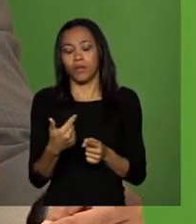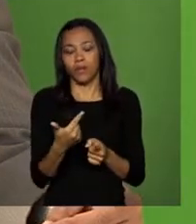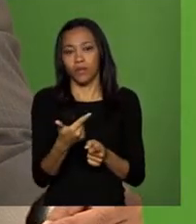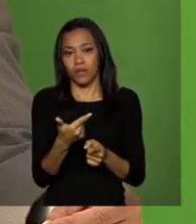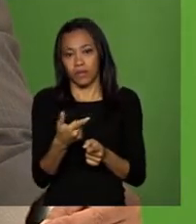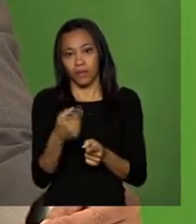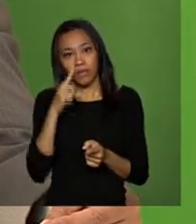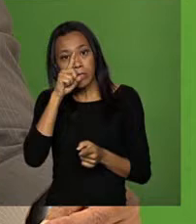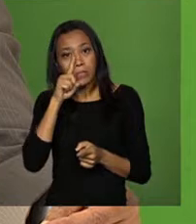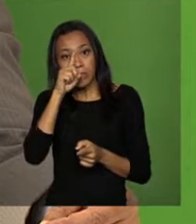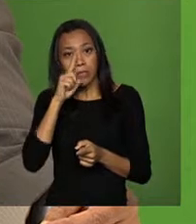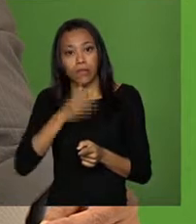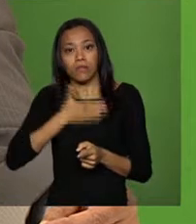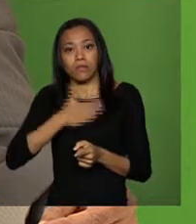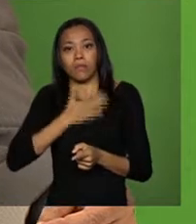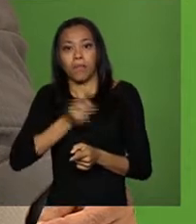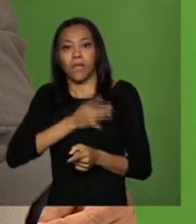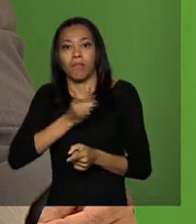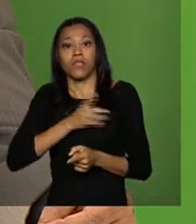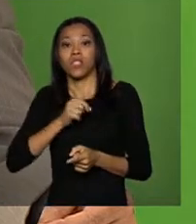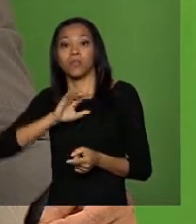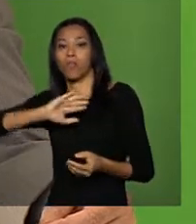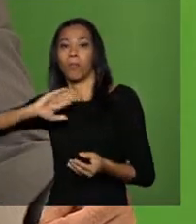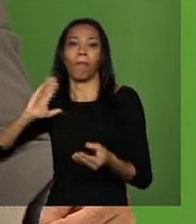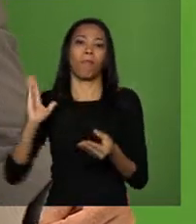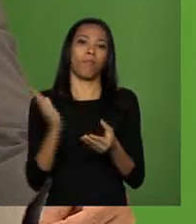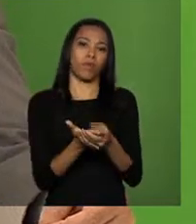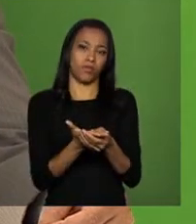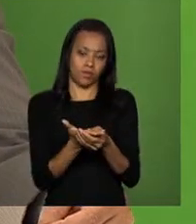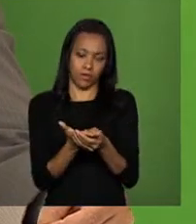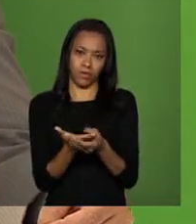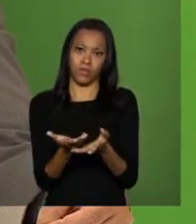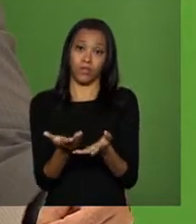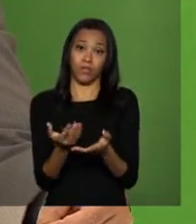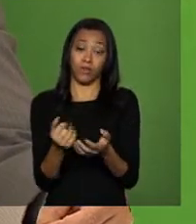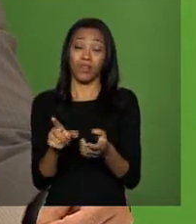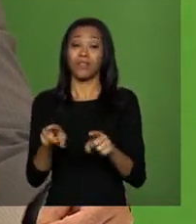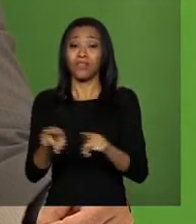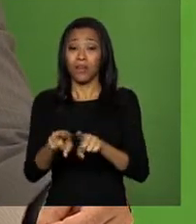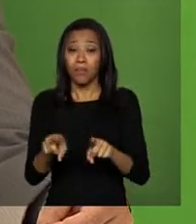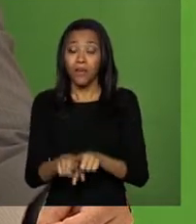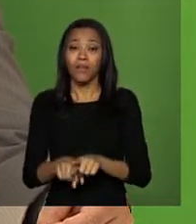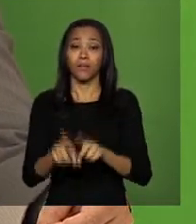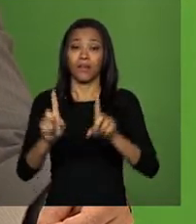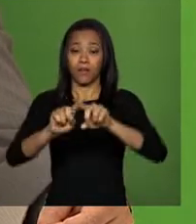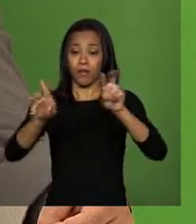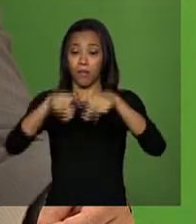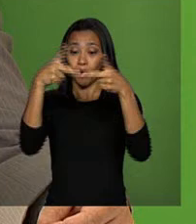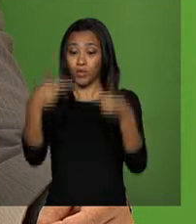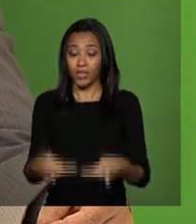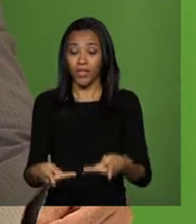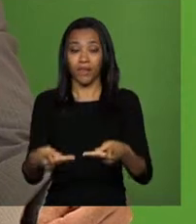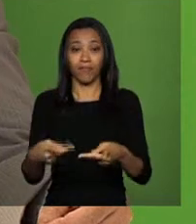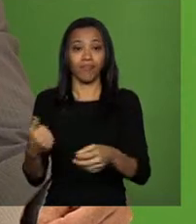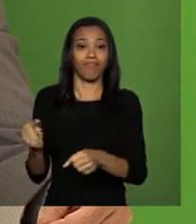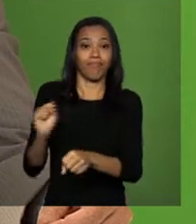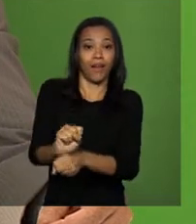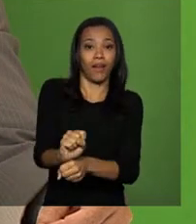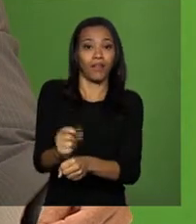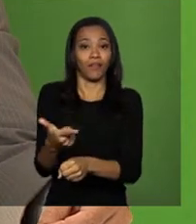processos e na inibição de projetos, você não tinha como fazer projetos de pesquisa